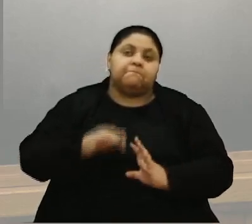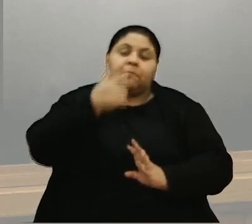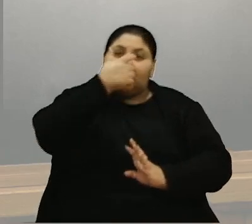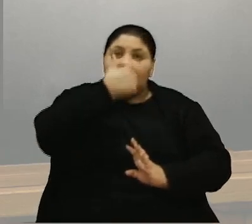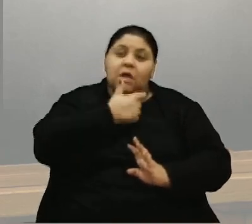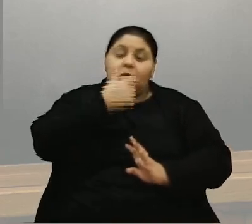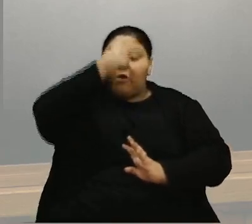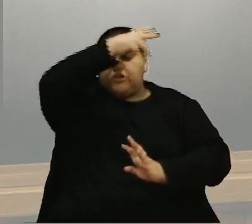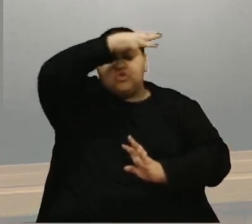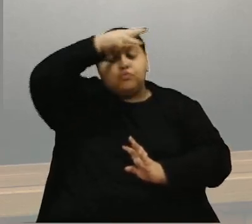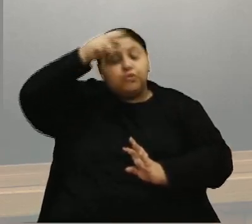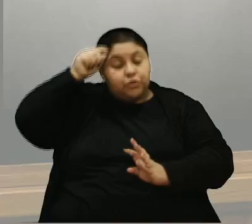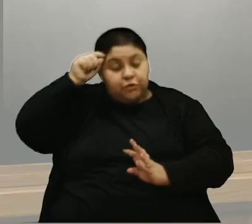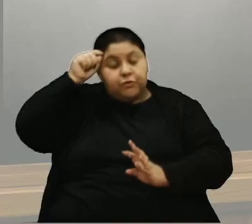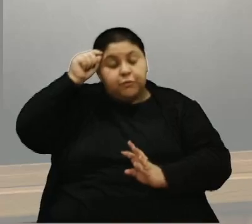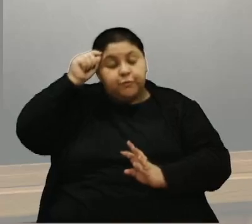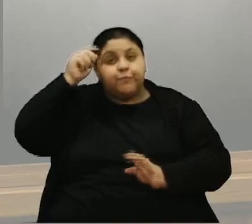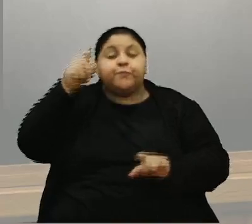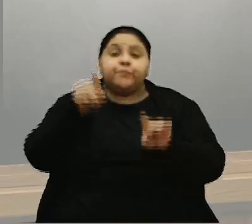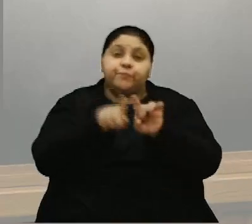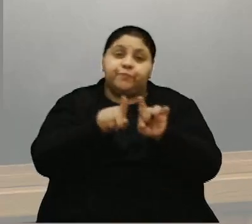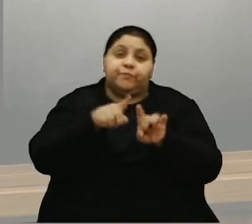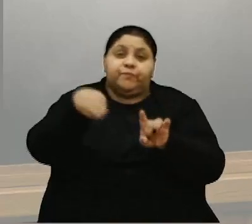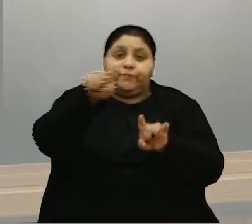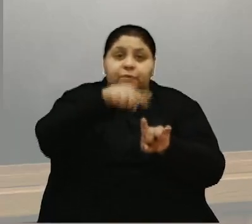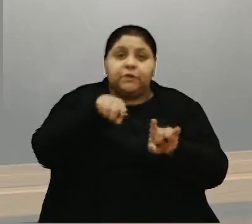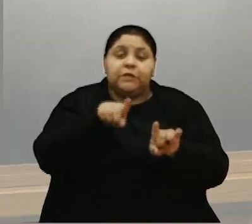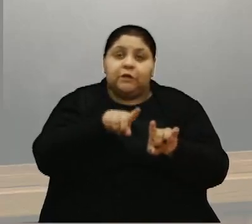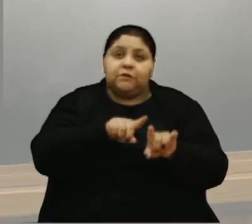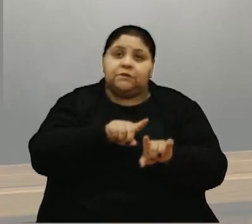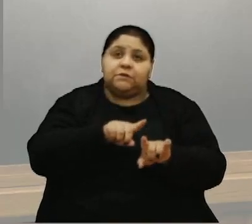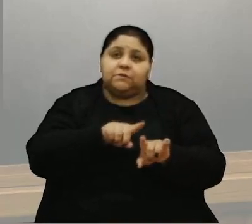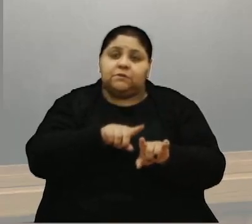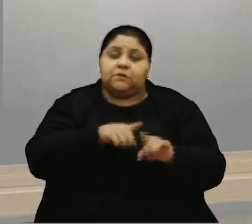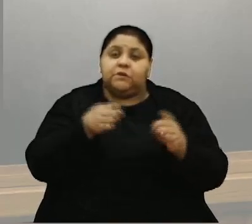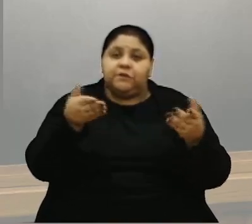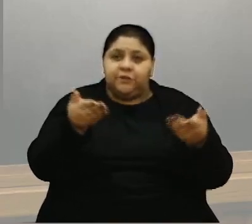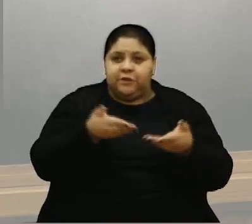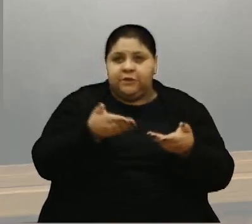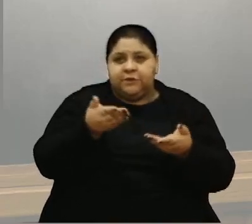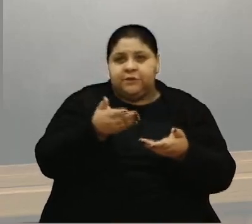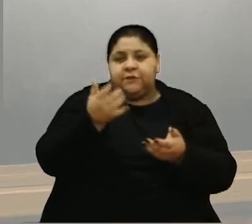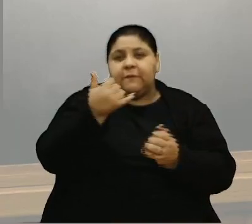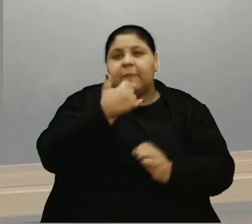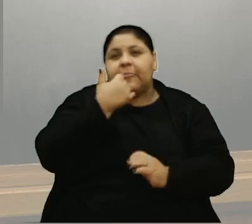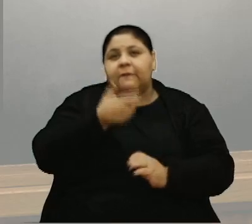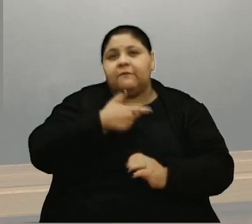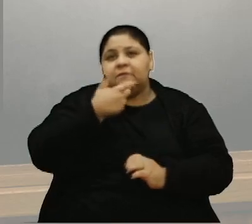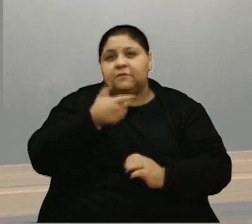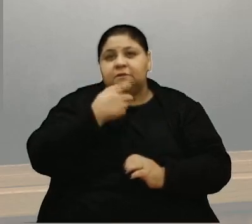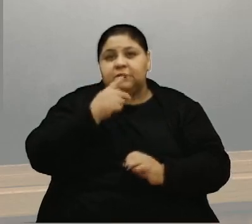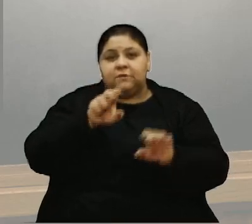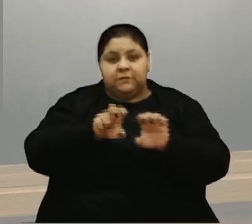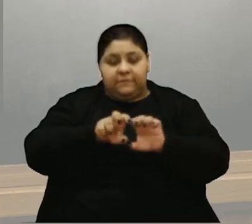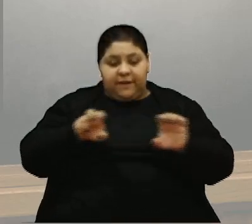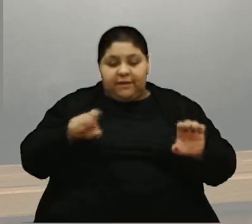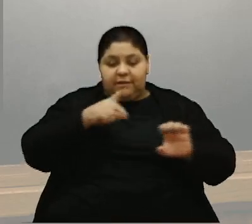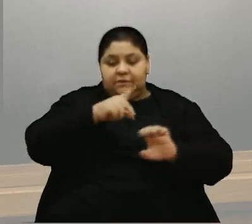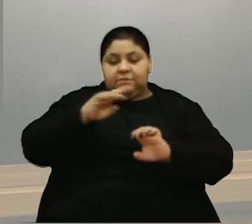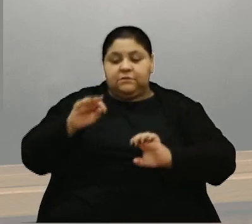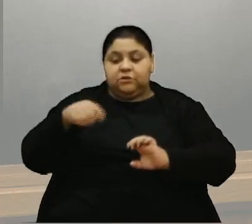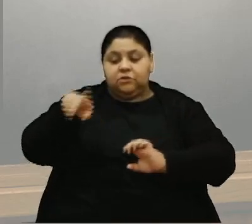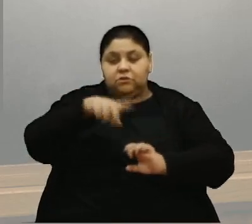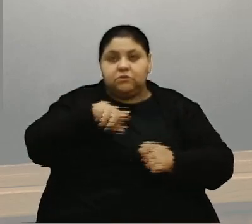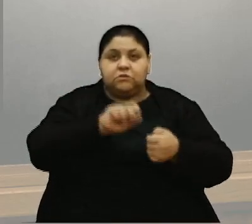o município, e talvez nós façamos, já quero aqui falar da bancada do PT, talvez nós